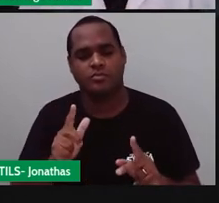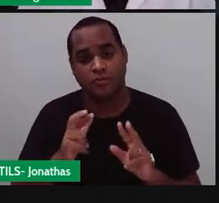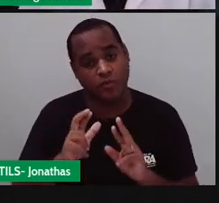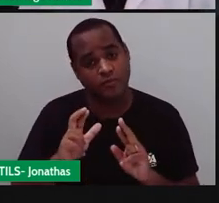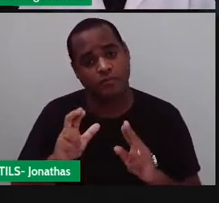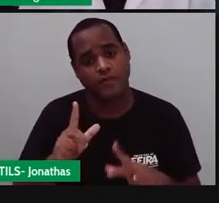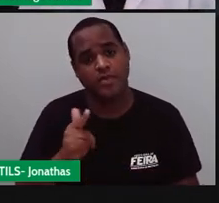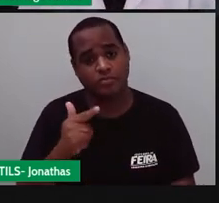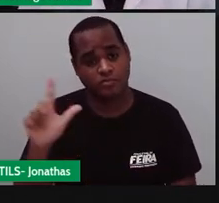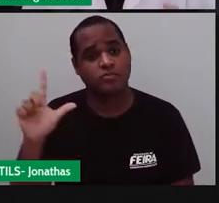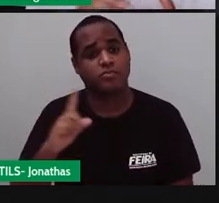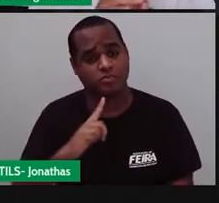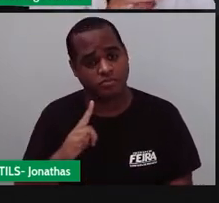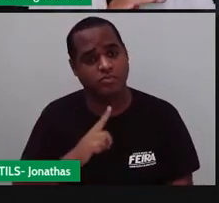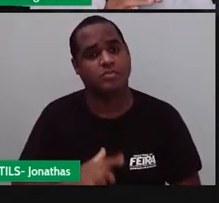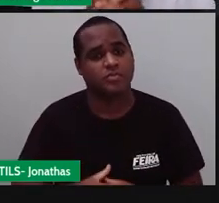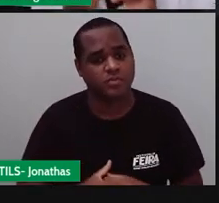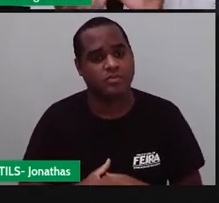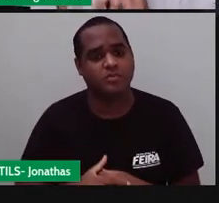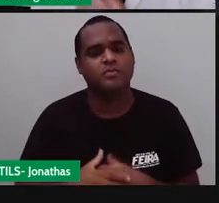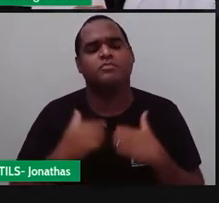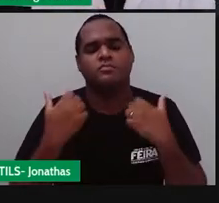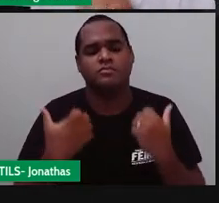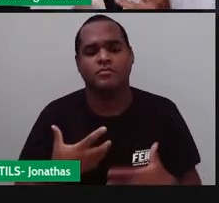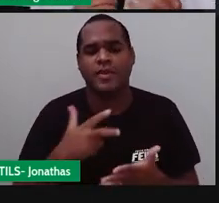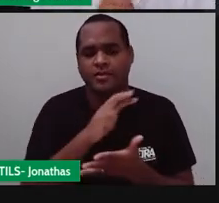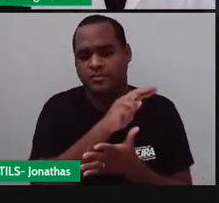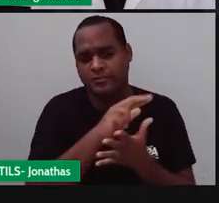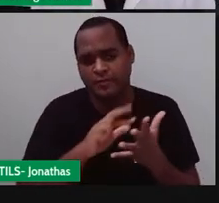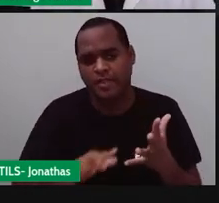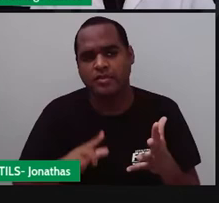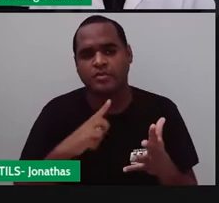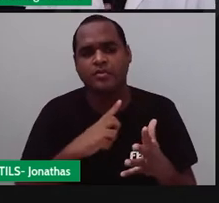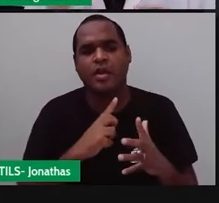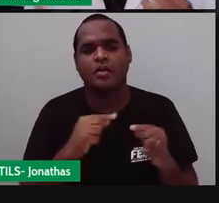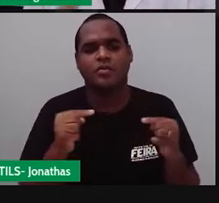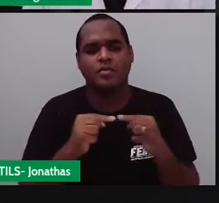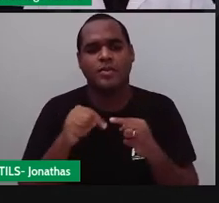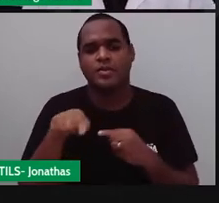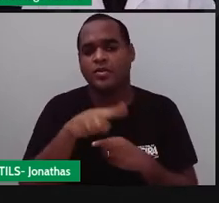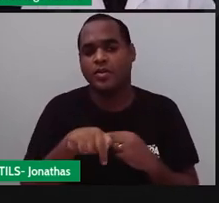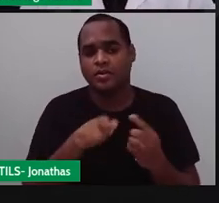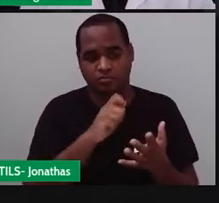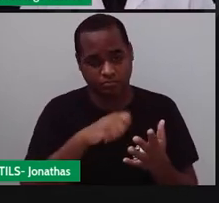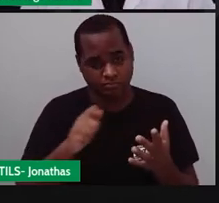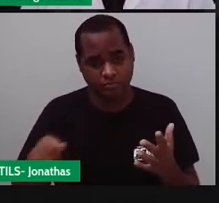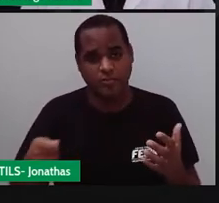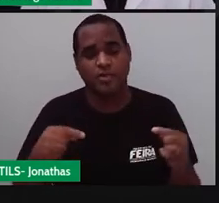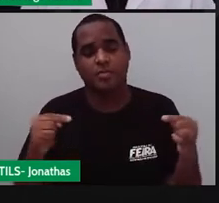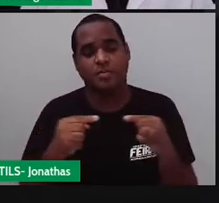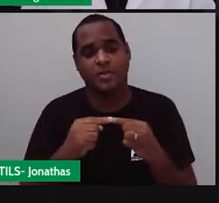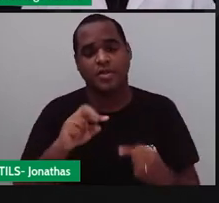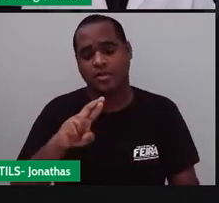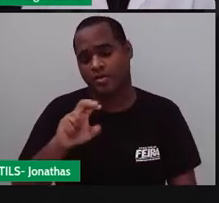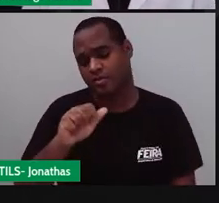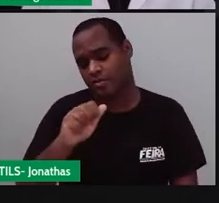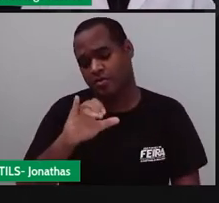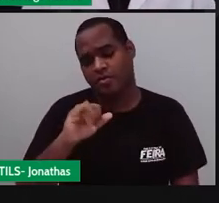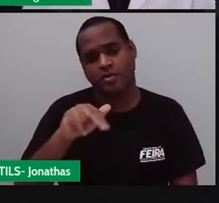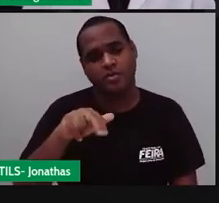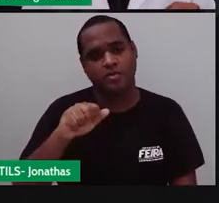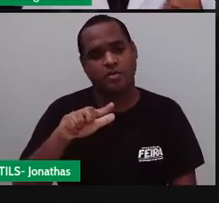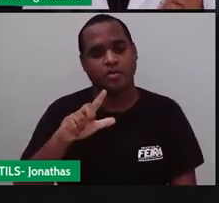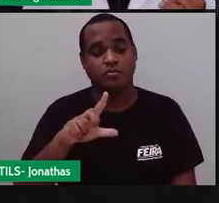maneira, tá? Essas maneiras de a gente escrever um número racional é chamado de